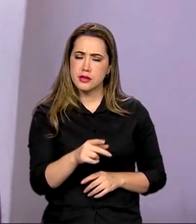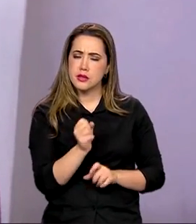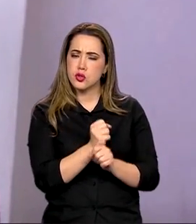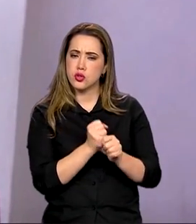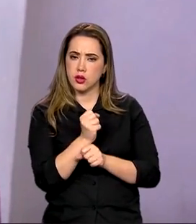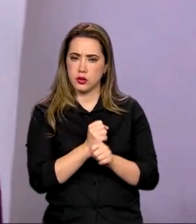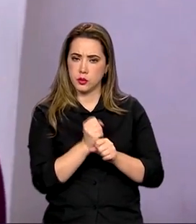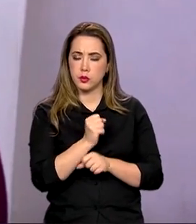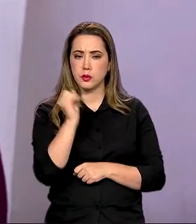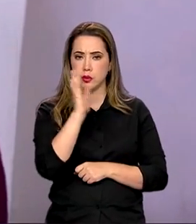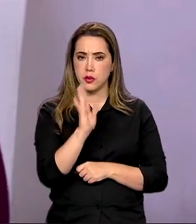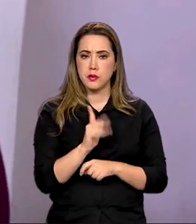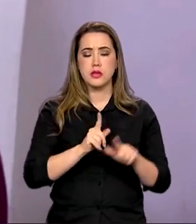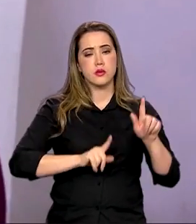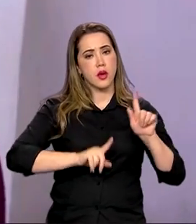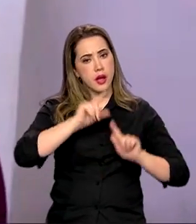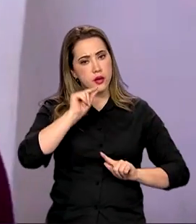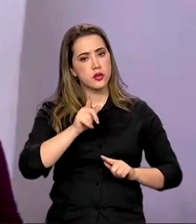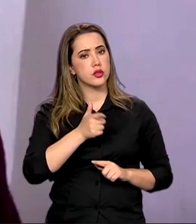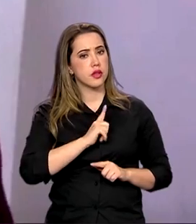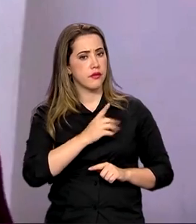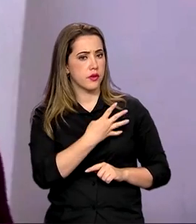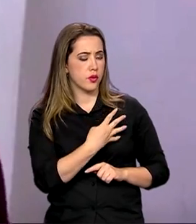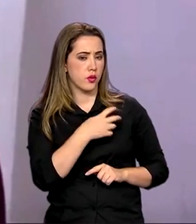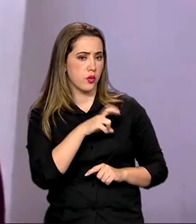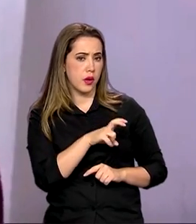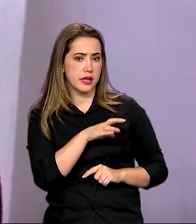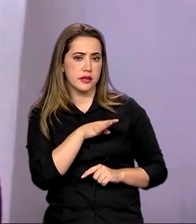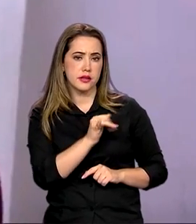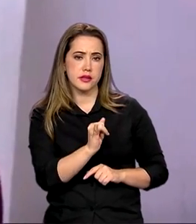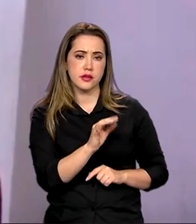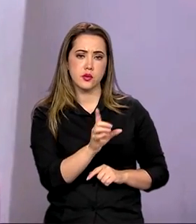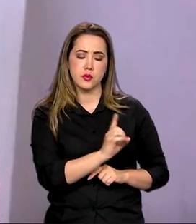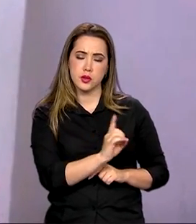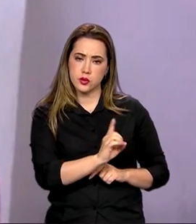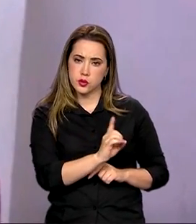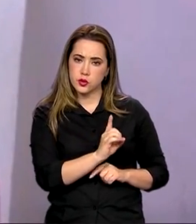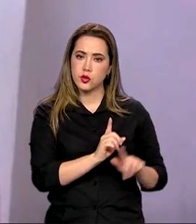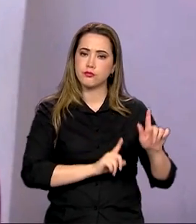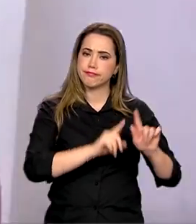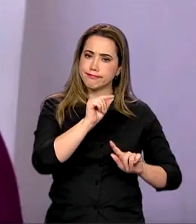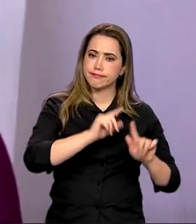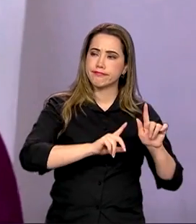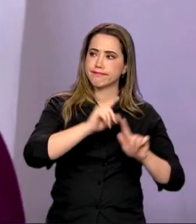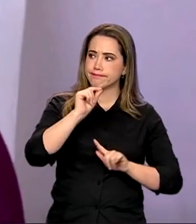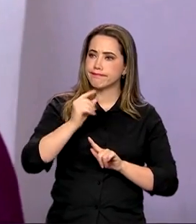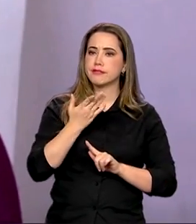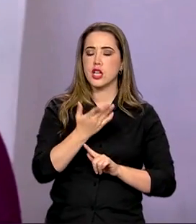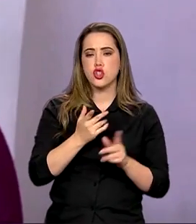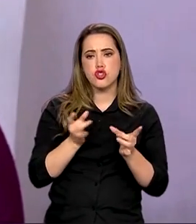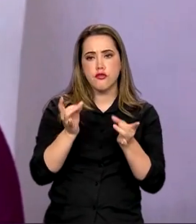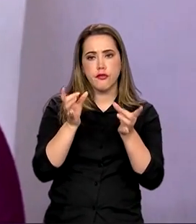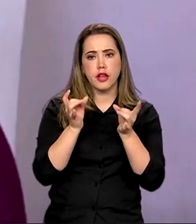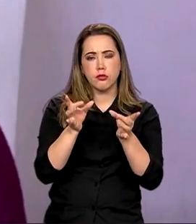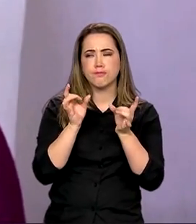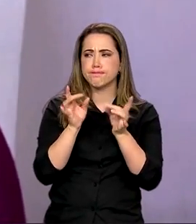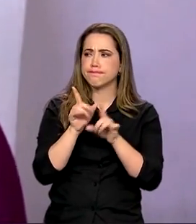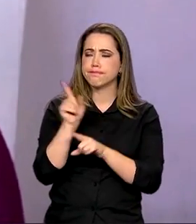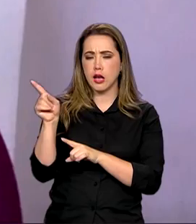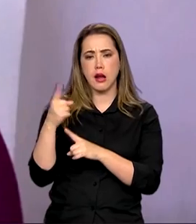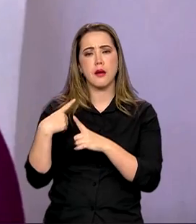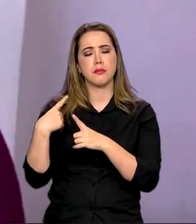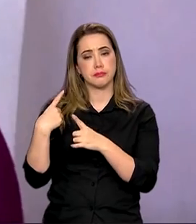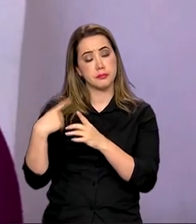por exemplo, o Brasil bateu um recorde de 45 bilhões de dólares de superávit comercial. Isso ajudou